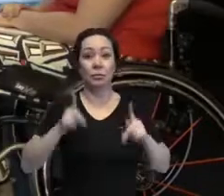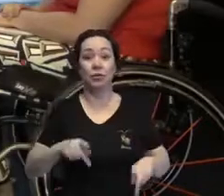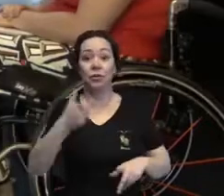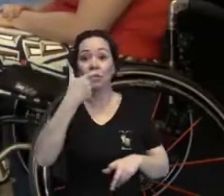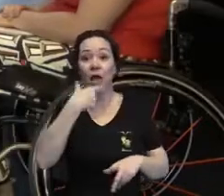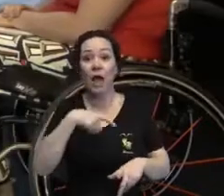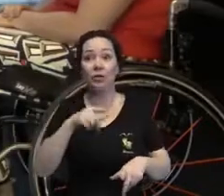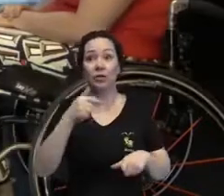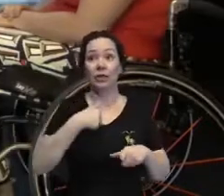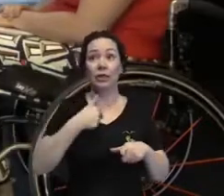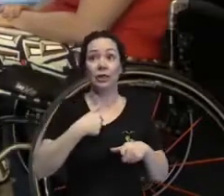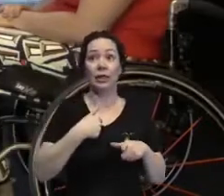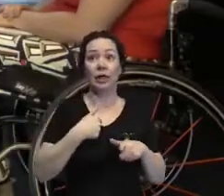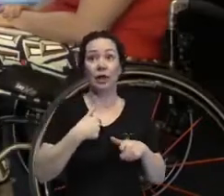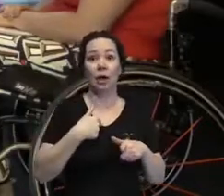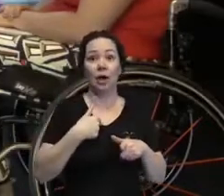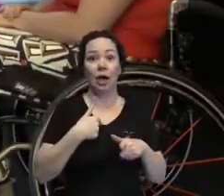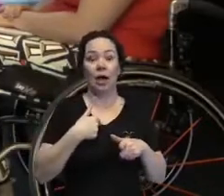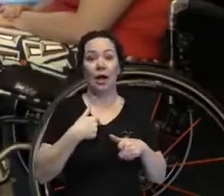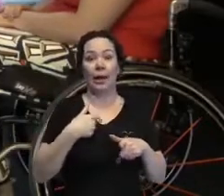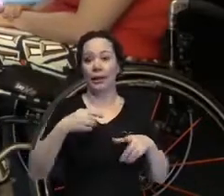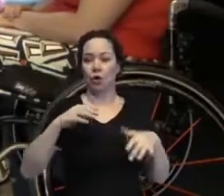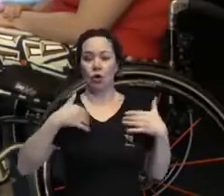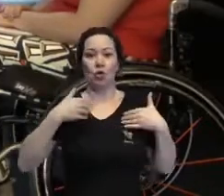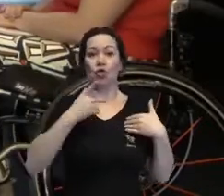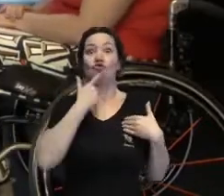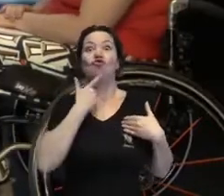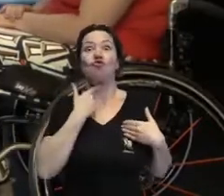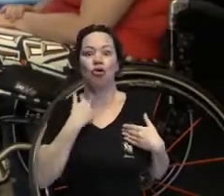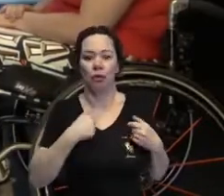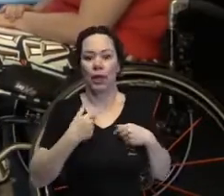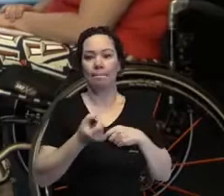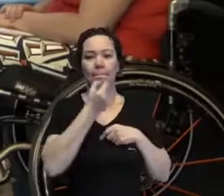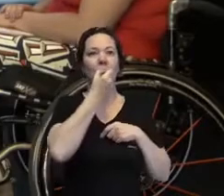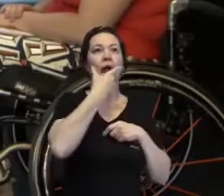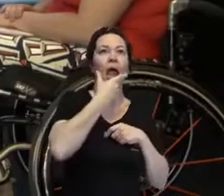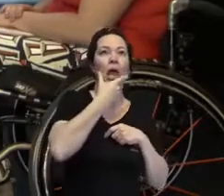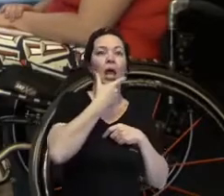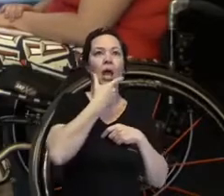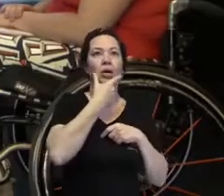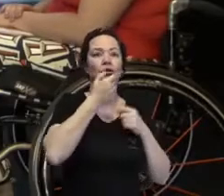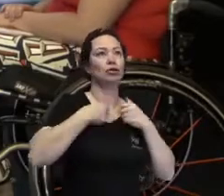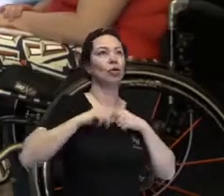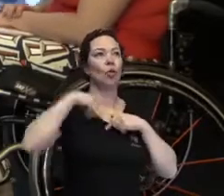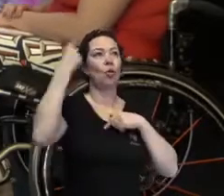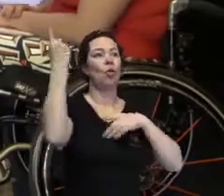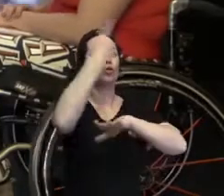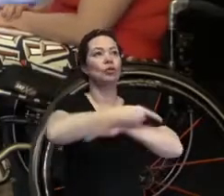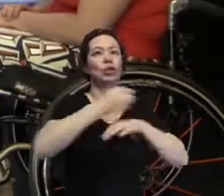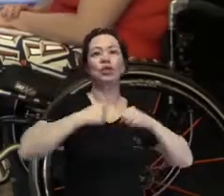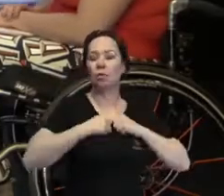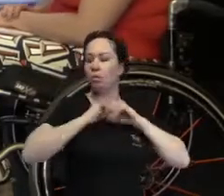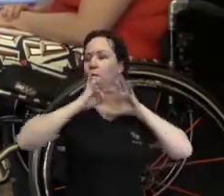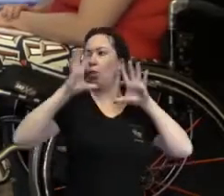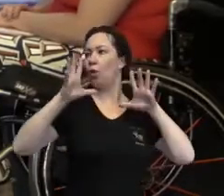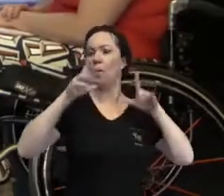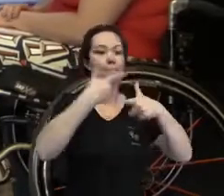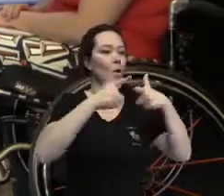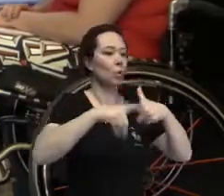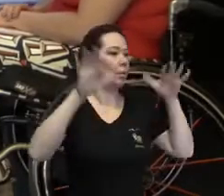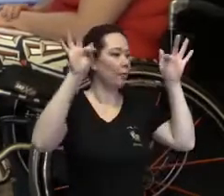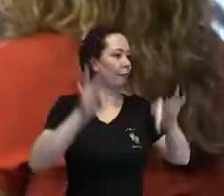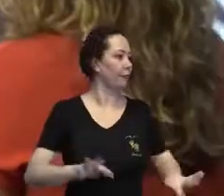autoestima é algo inabalável, pessoas acham que a autoestima é uma pílula que você toma e no dia seguinte seus problemas acabaram.